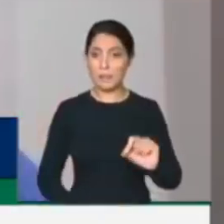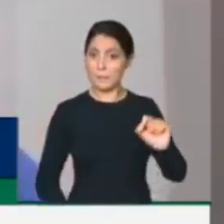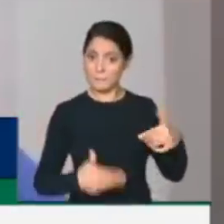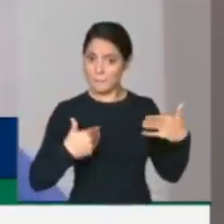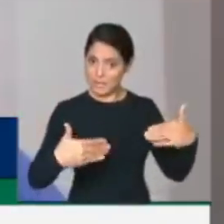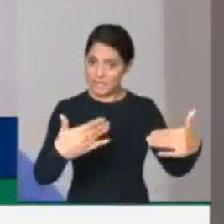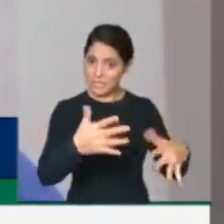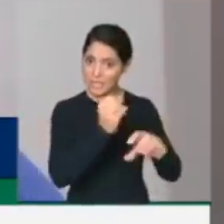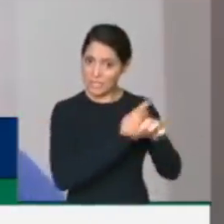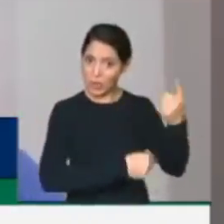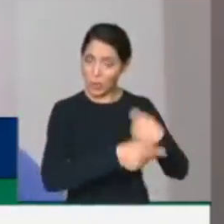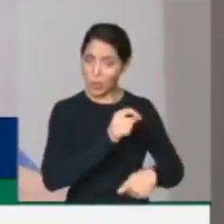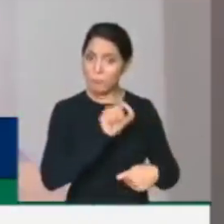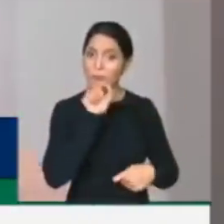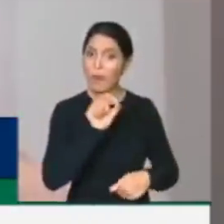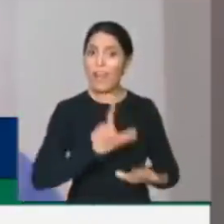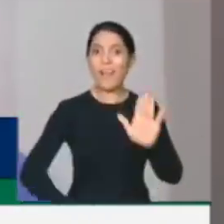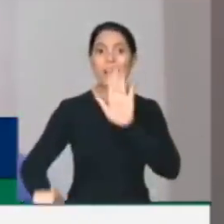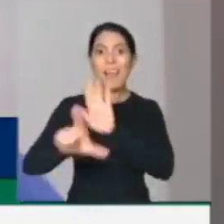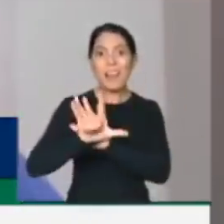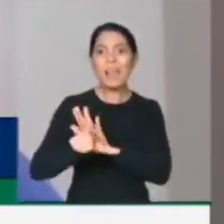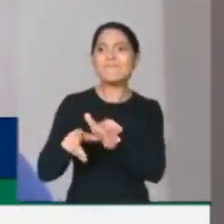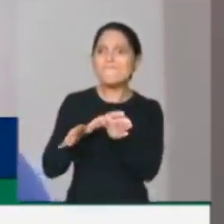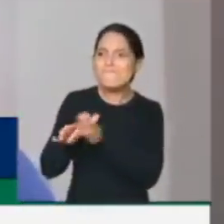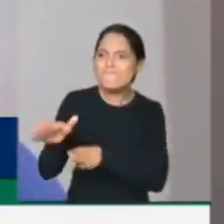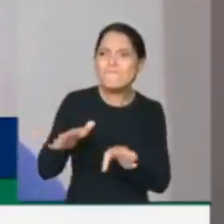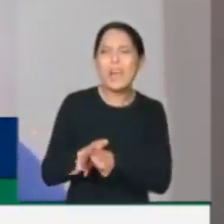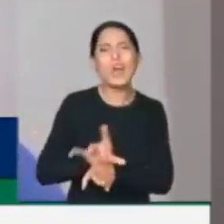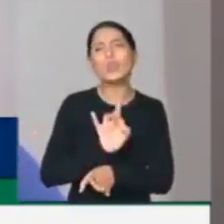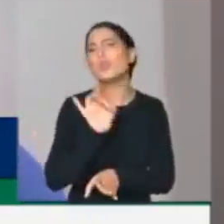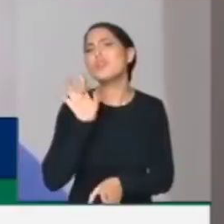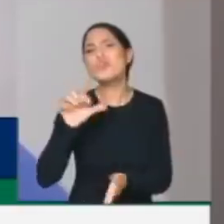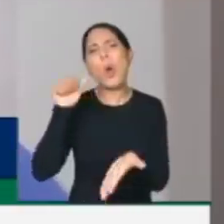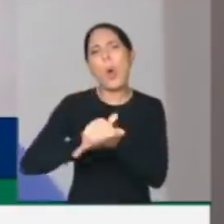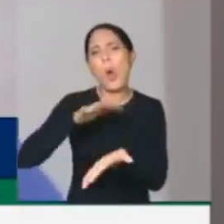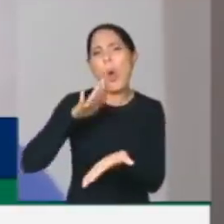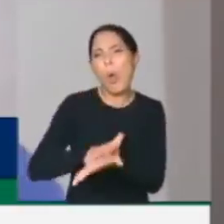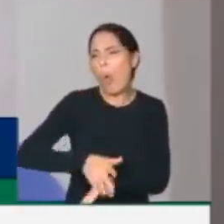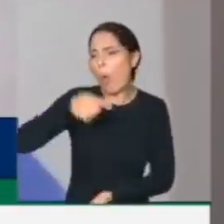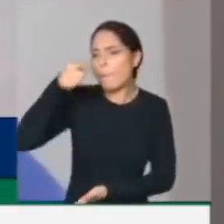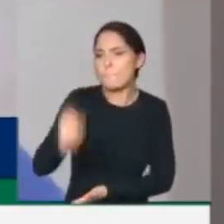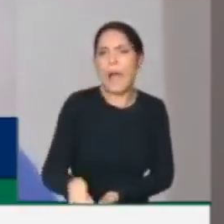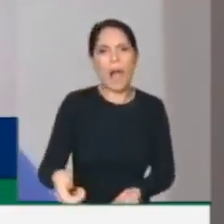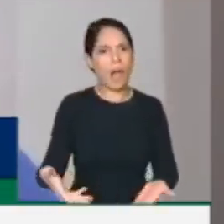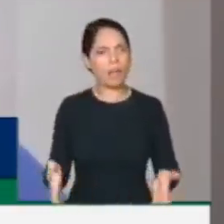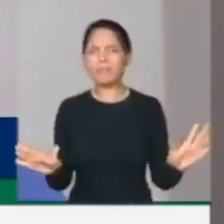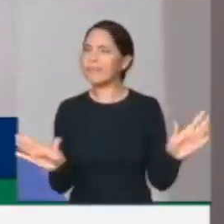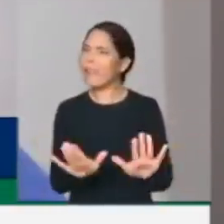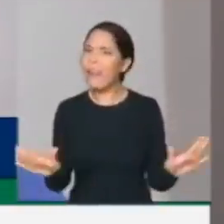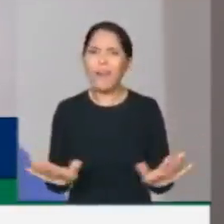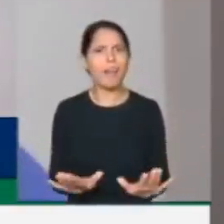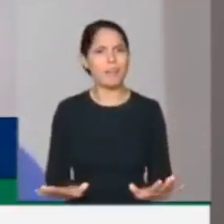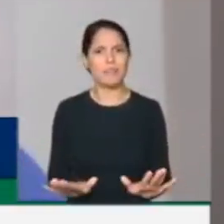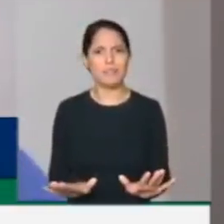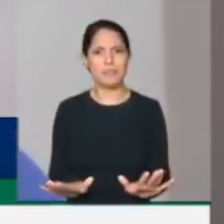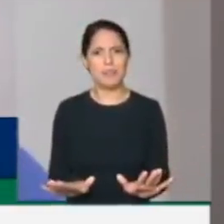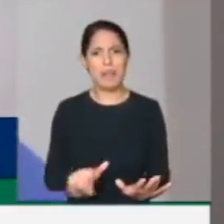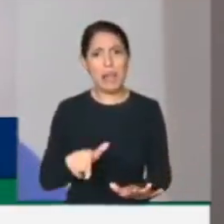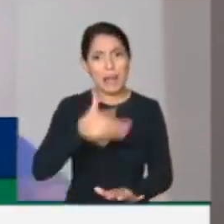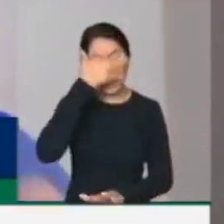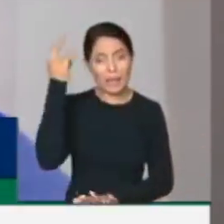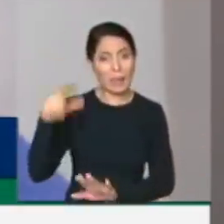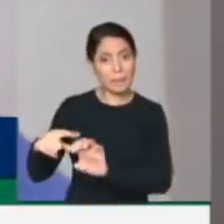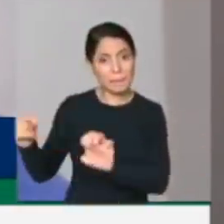orientar, é fazer com que a lei seja cumprida, e não simplesmente punir, não simplesmente canetar aquele empresário que